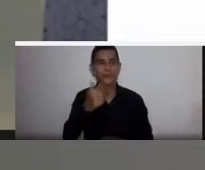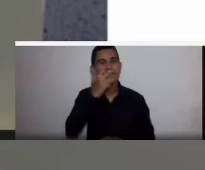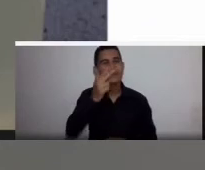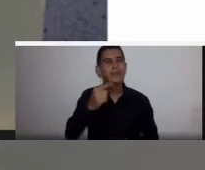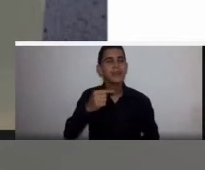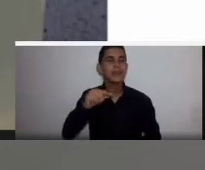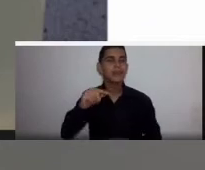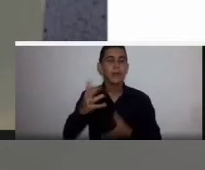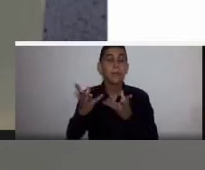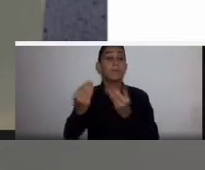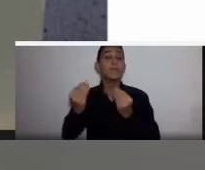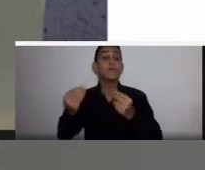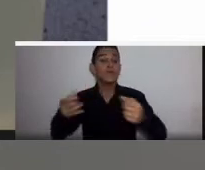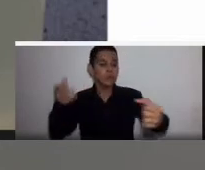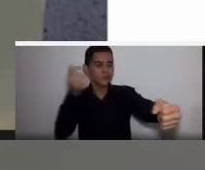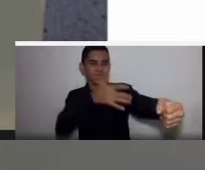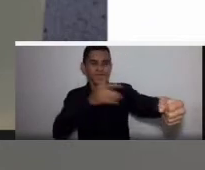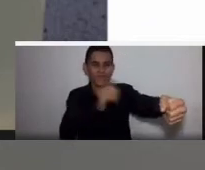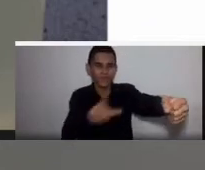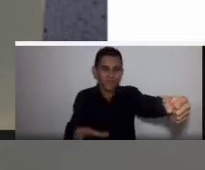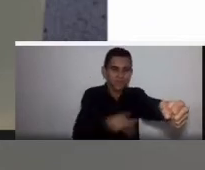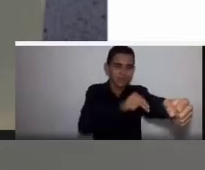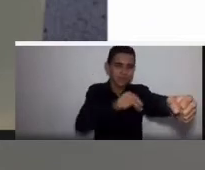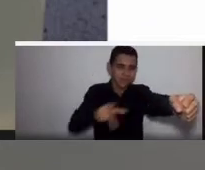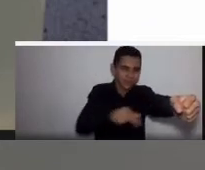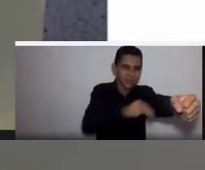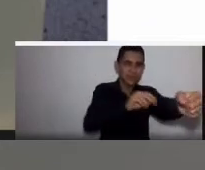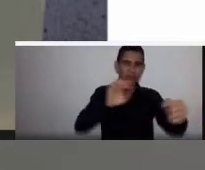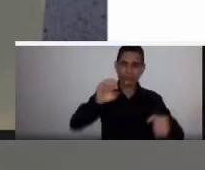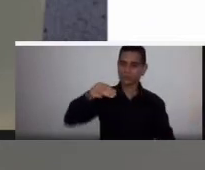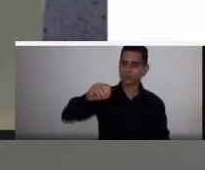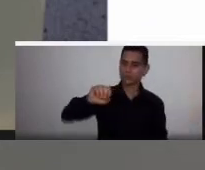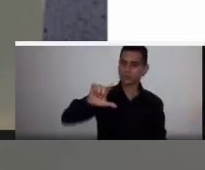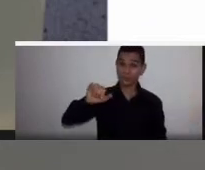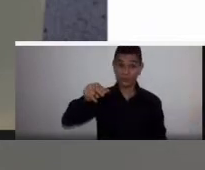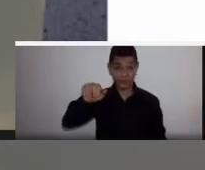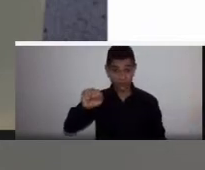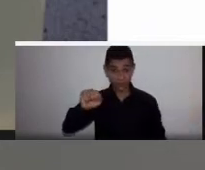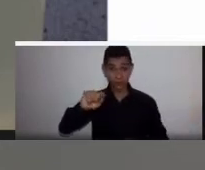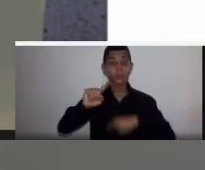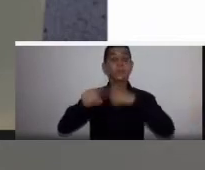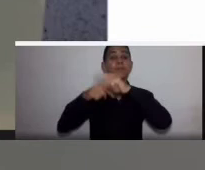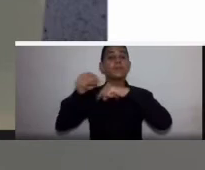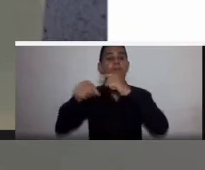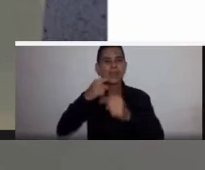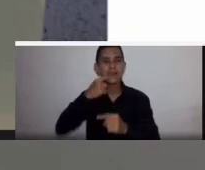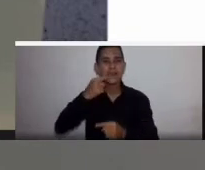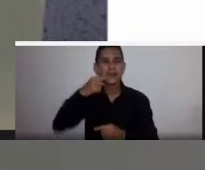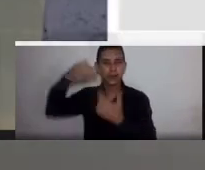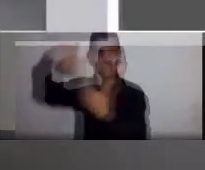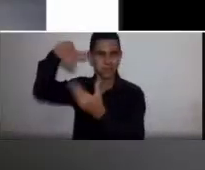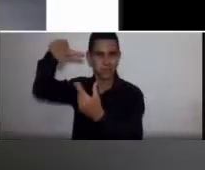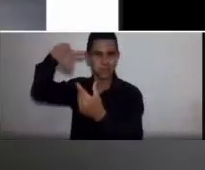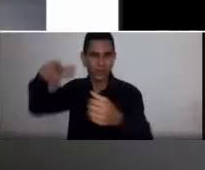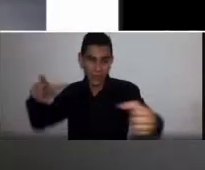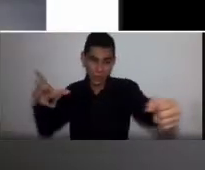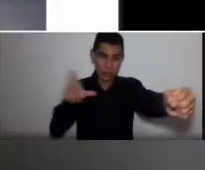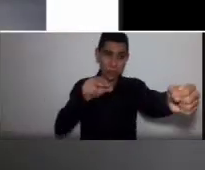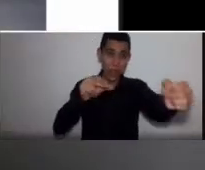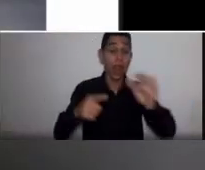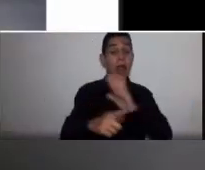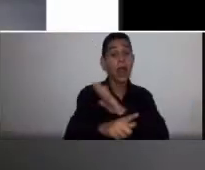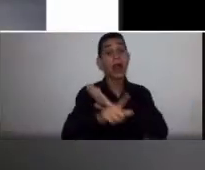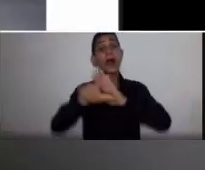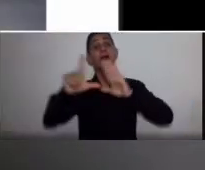manter a volemia, ao final do procedimento, e antes de devolver as bolsas de sangue conectadas a ele, eu